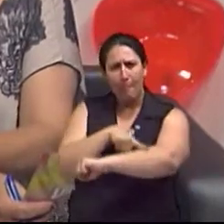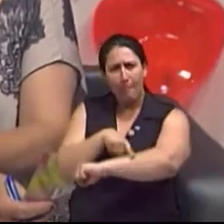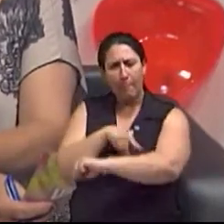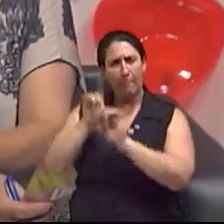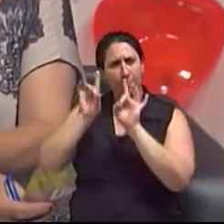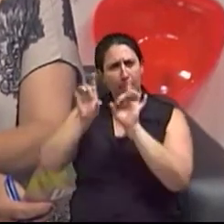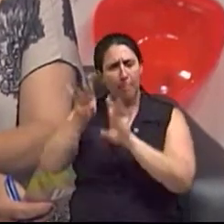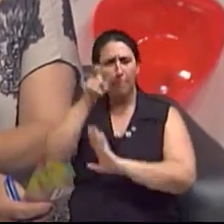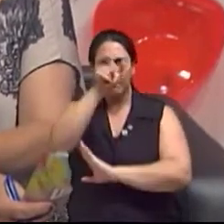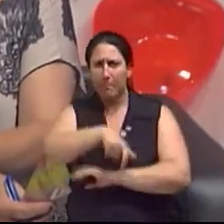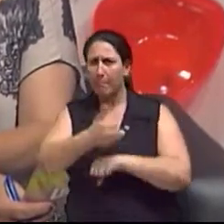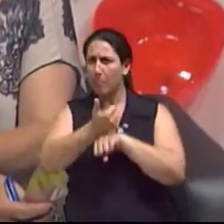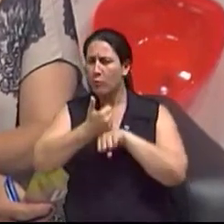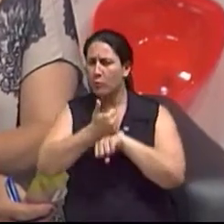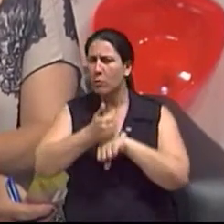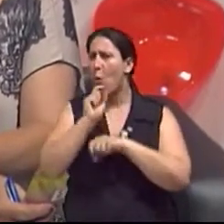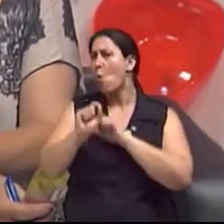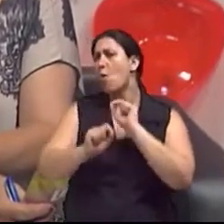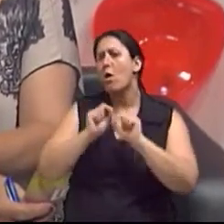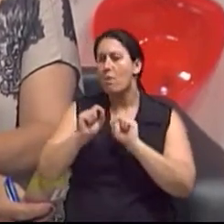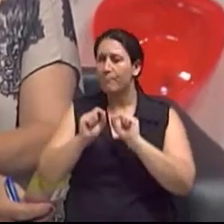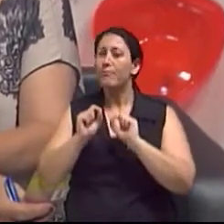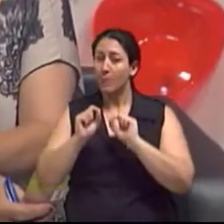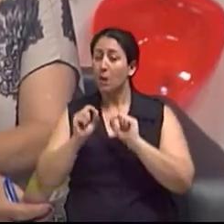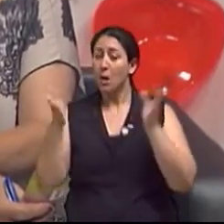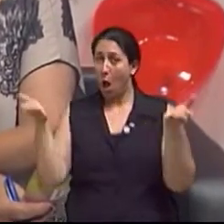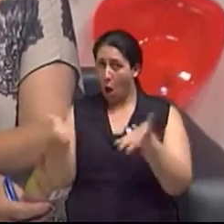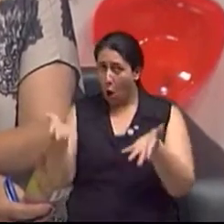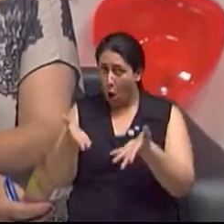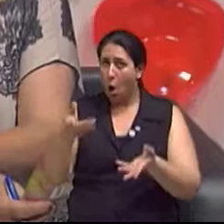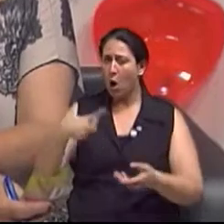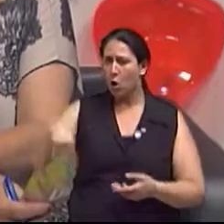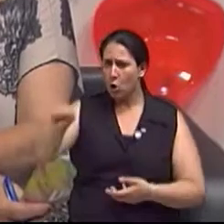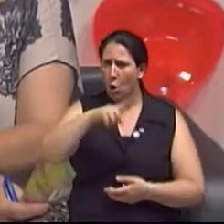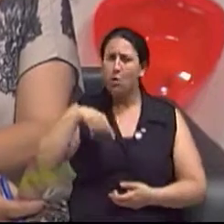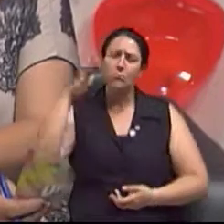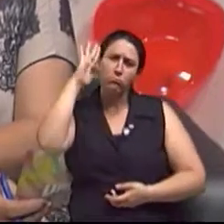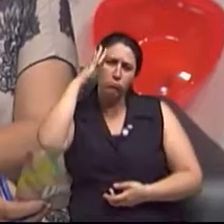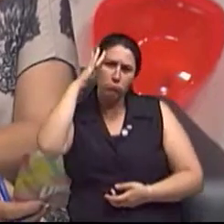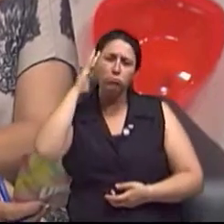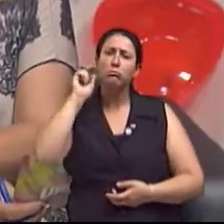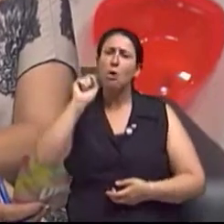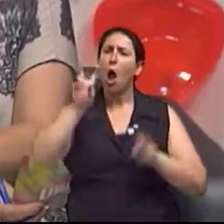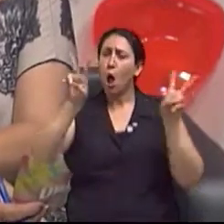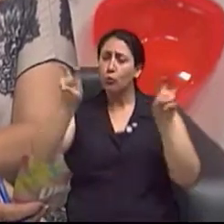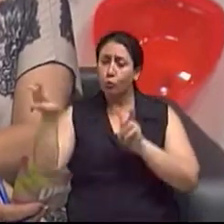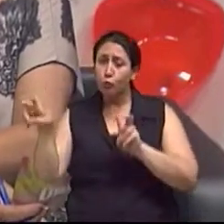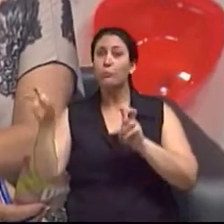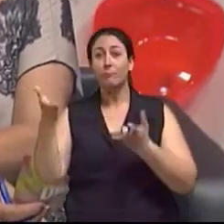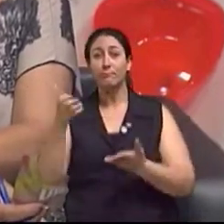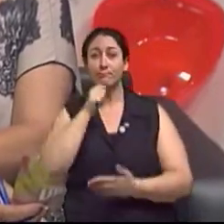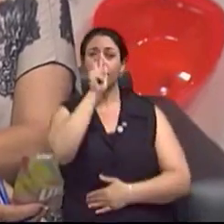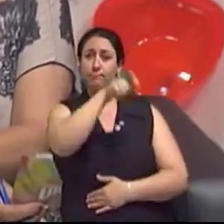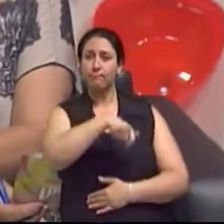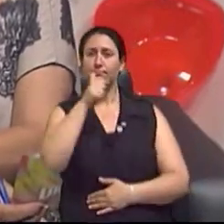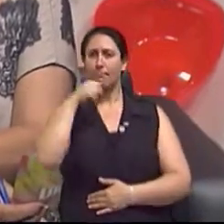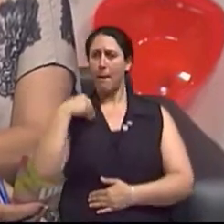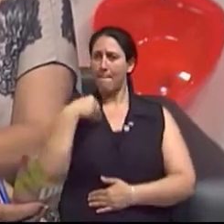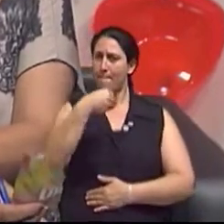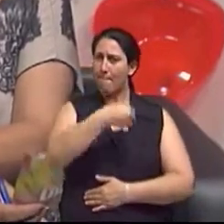comum em cirurgia dermatológica? Para falar sobre esse e muitos outros assuntos, eu converso agora com a médica